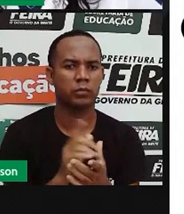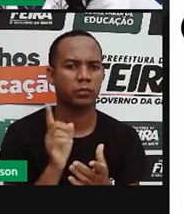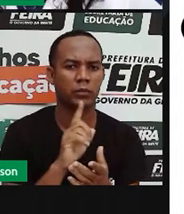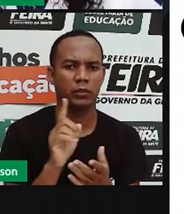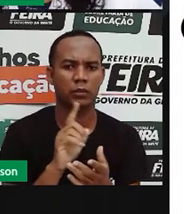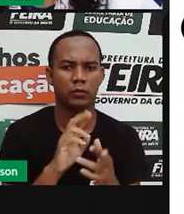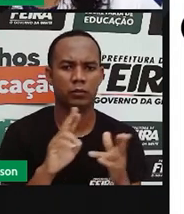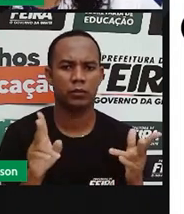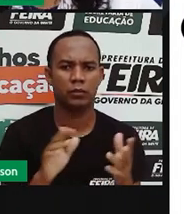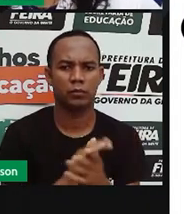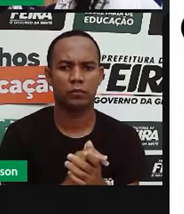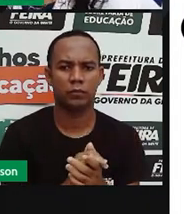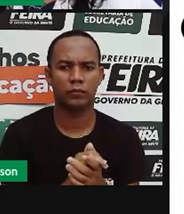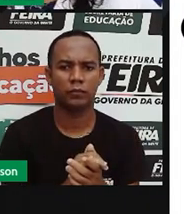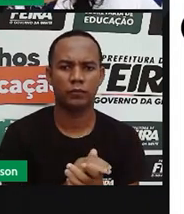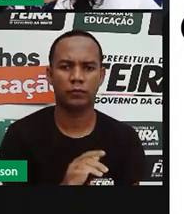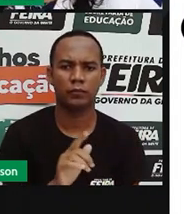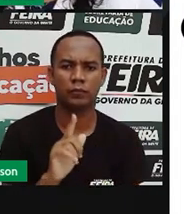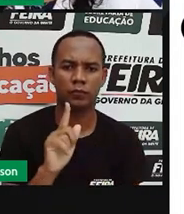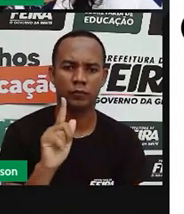e o vulcão?